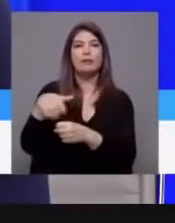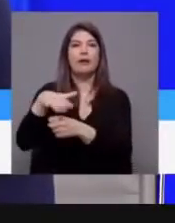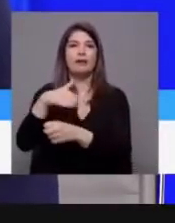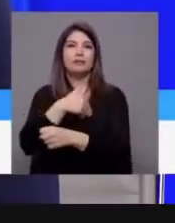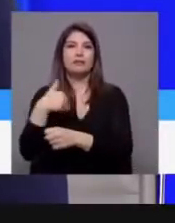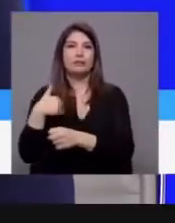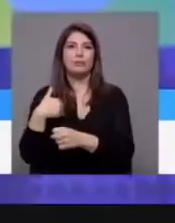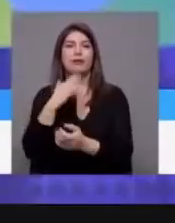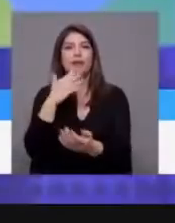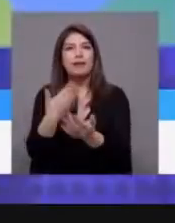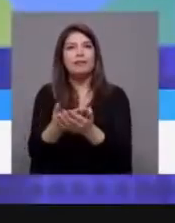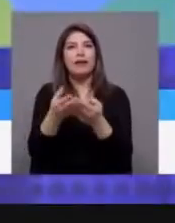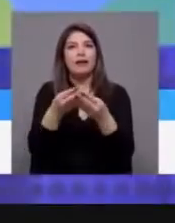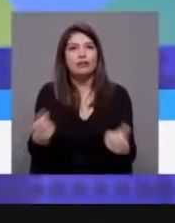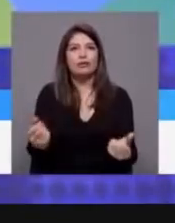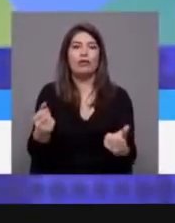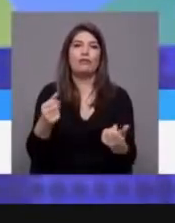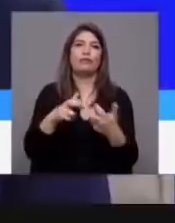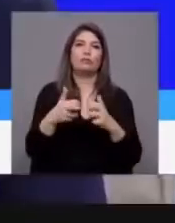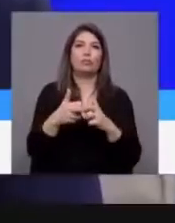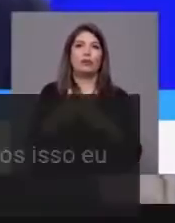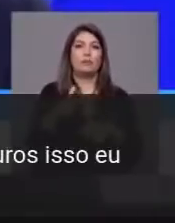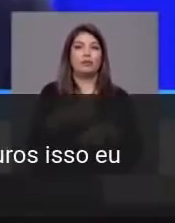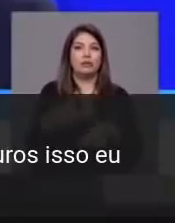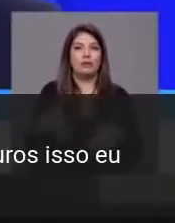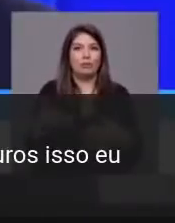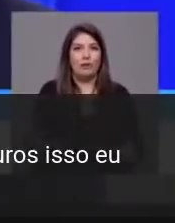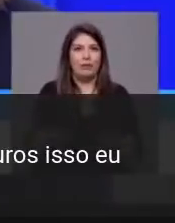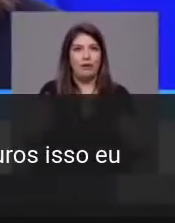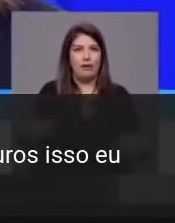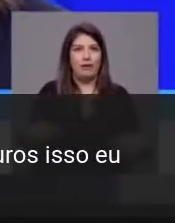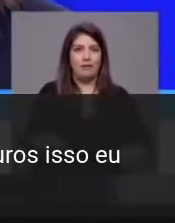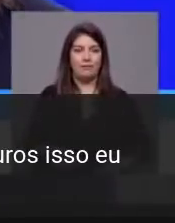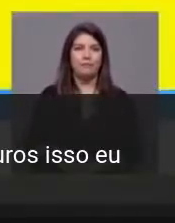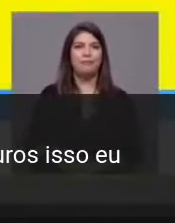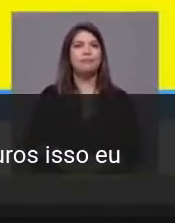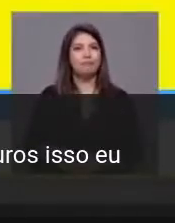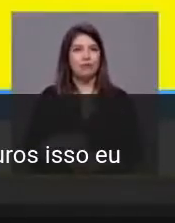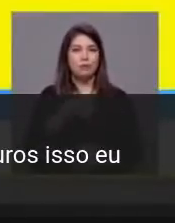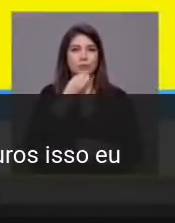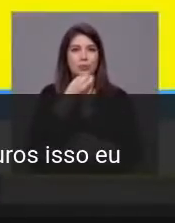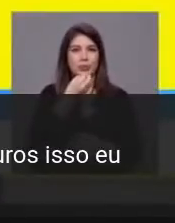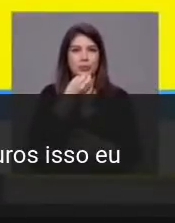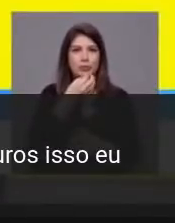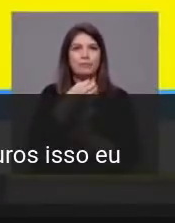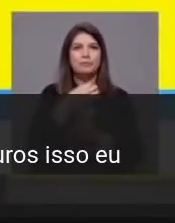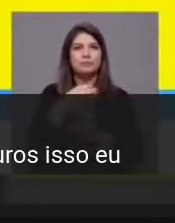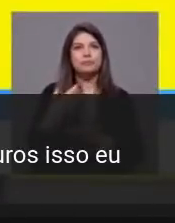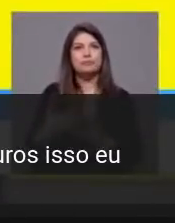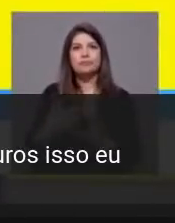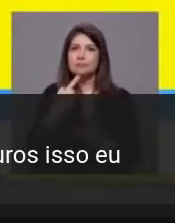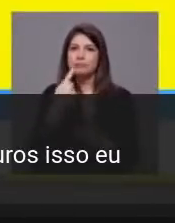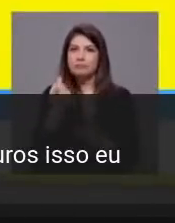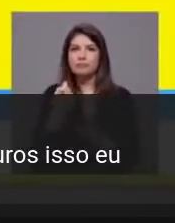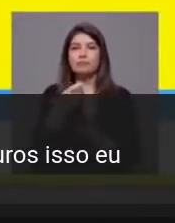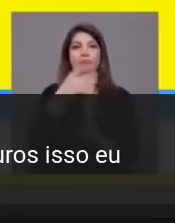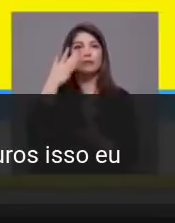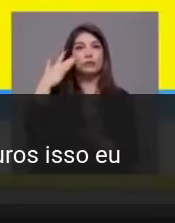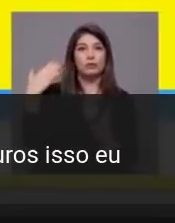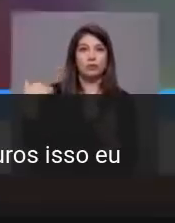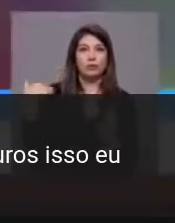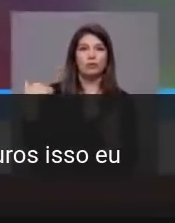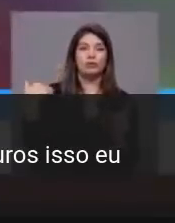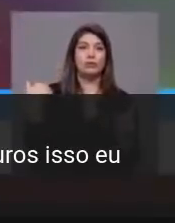que resolva os problemas mais urgentes que temos? Muito bem, vamos discutir isso mesmo, Catarina Martins, e já agora só para encerrar este assunto, pergunto-lhe, sendo o António